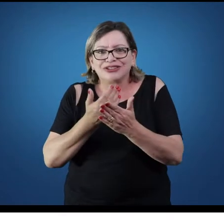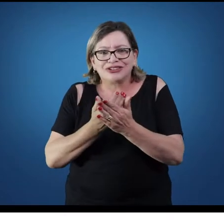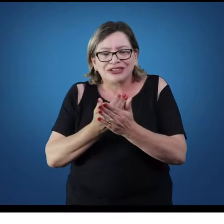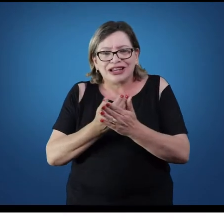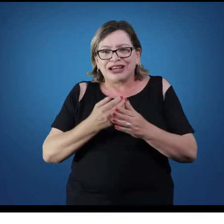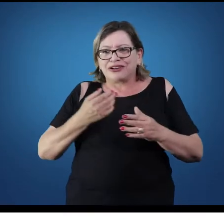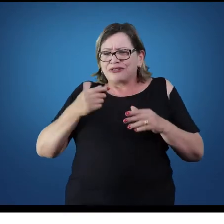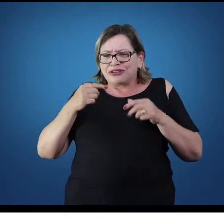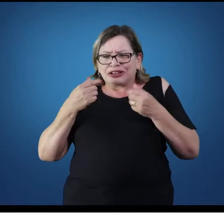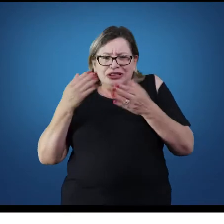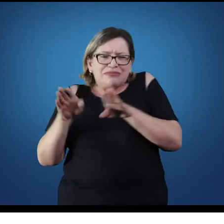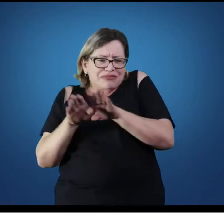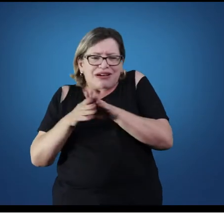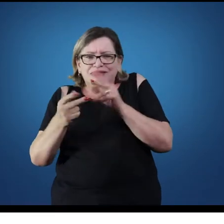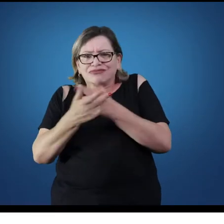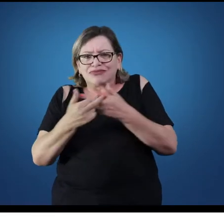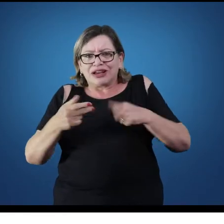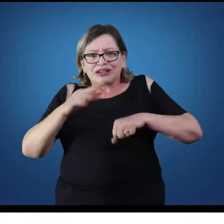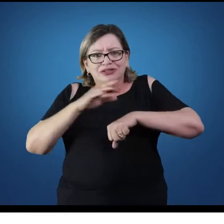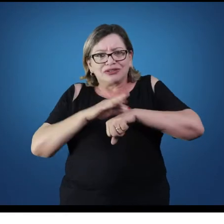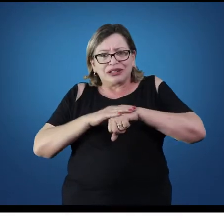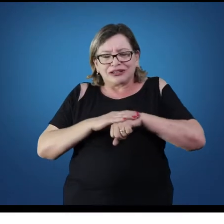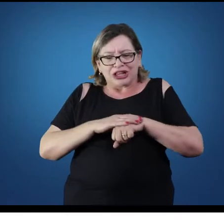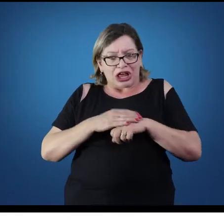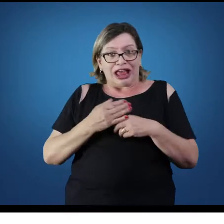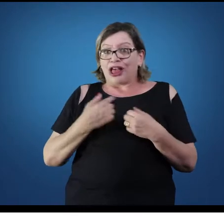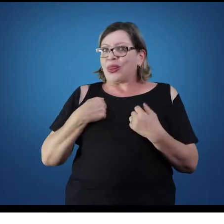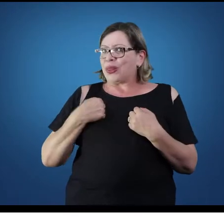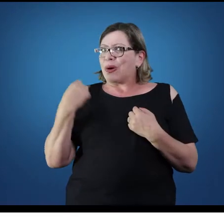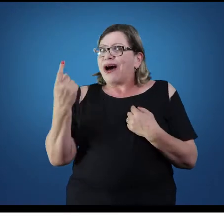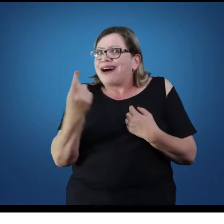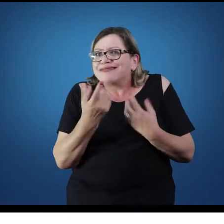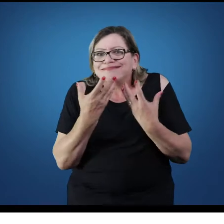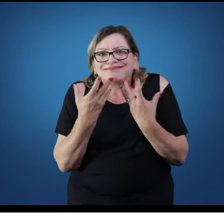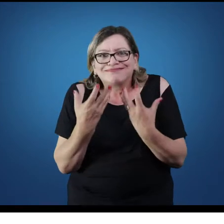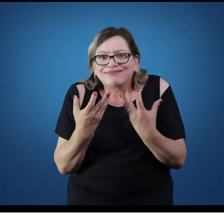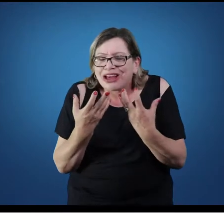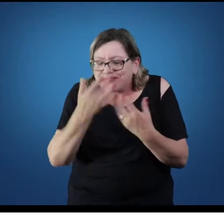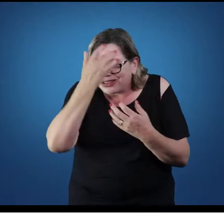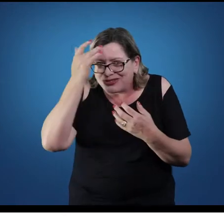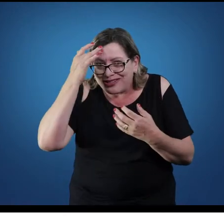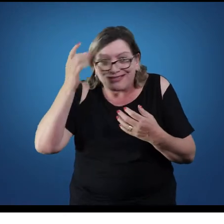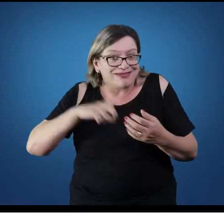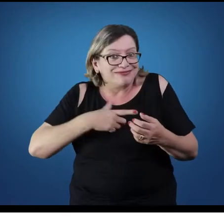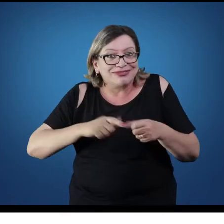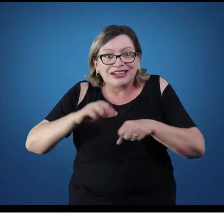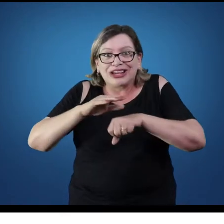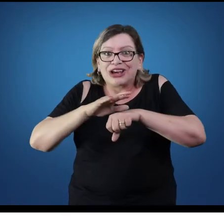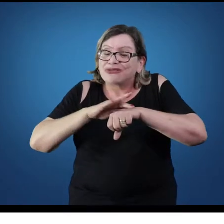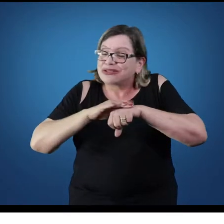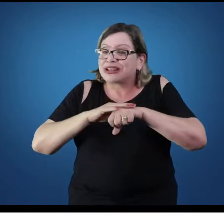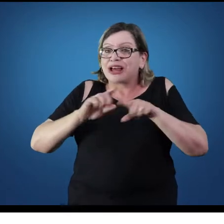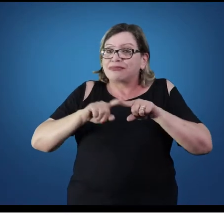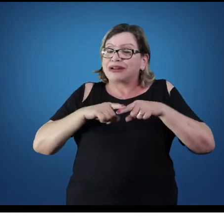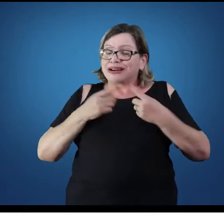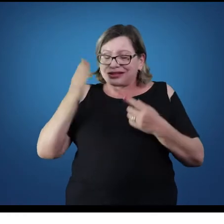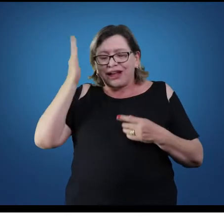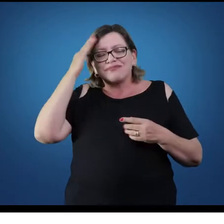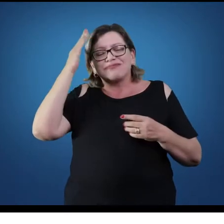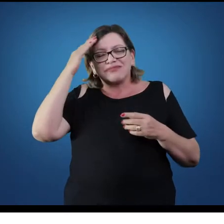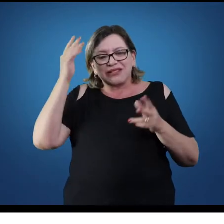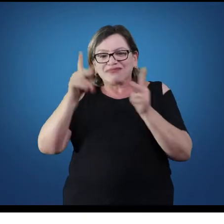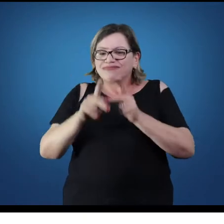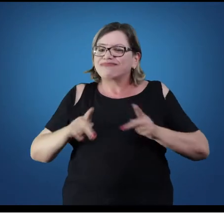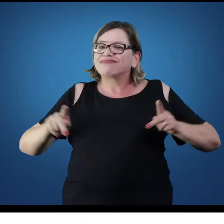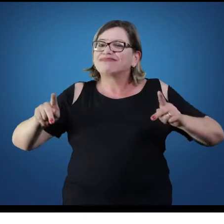patologias, que todos nós esperamos que as pessoas não têm, mas sabemos do que a população vem sendo acometida durante